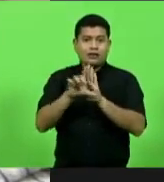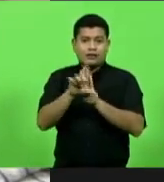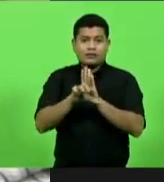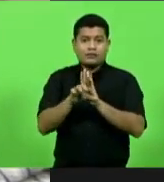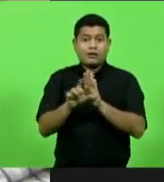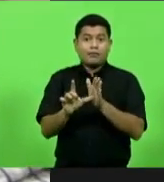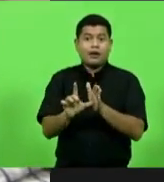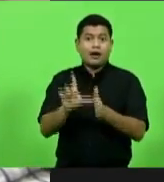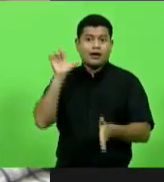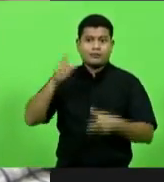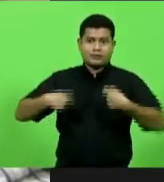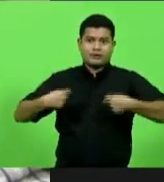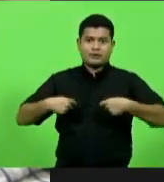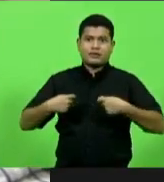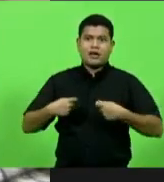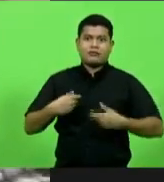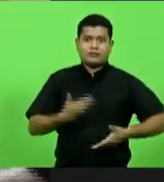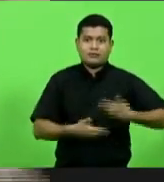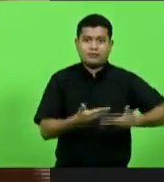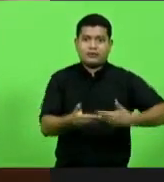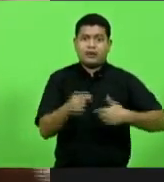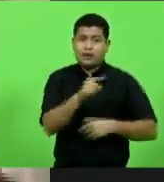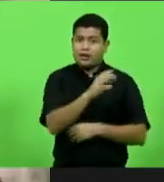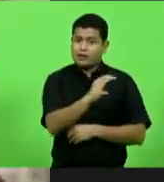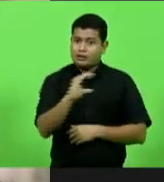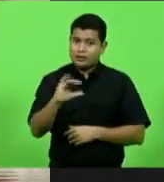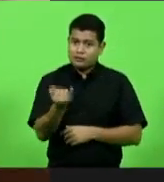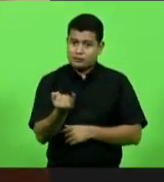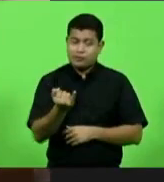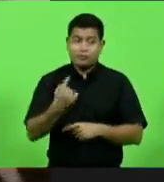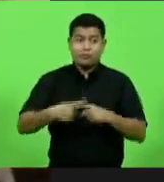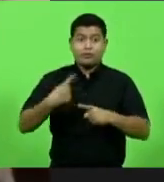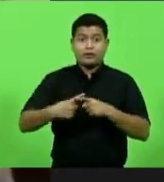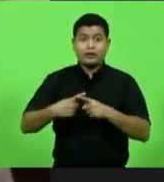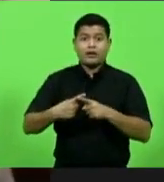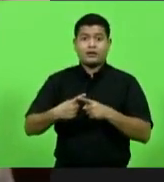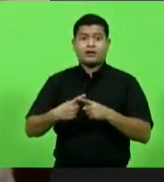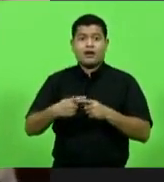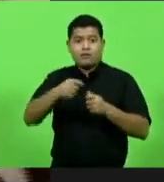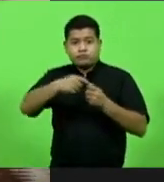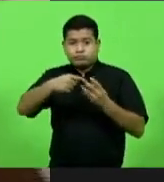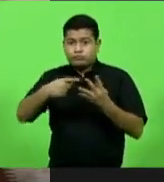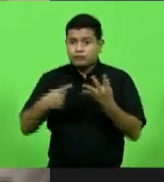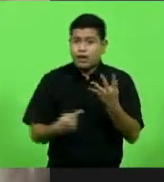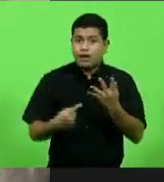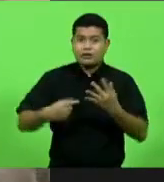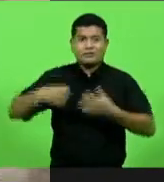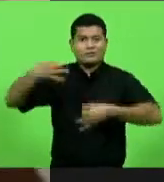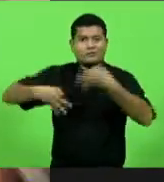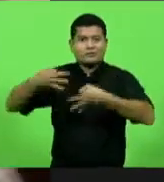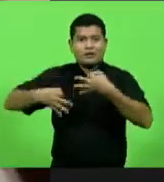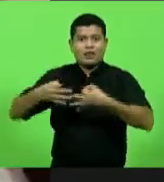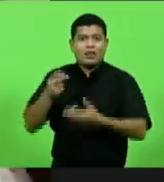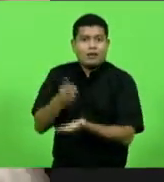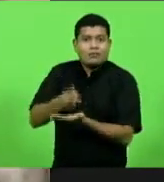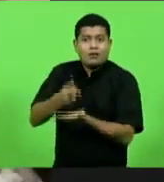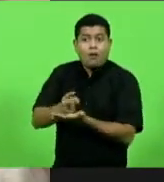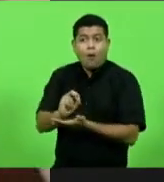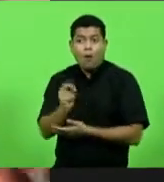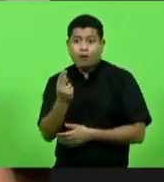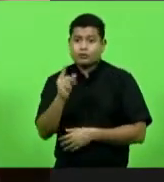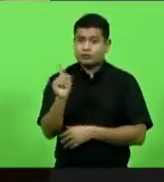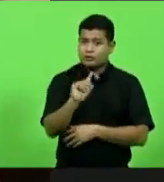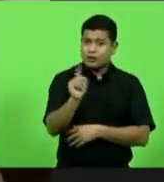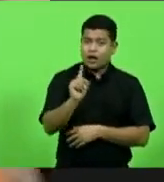Por quê? Porque as razões jurídicas da manutenção ou não do